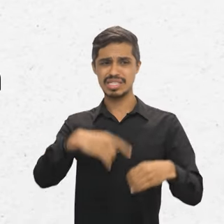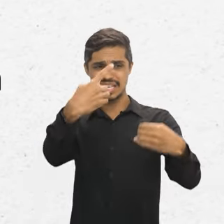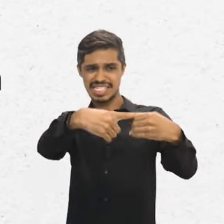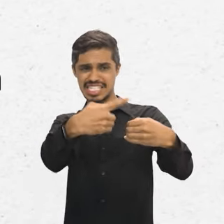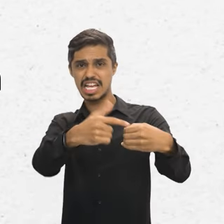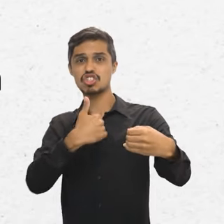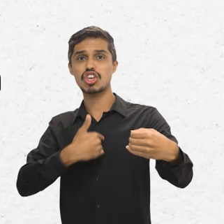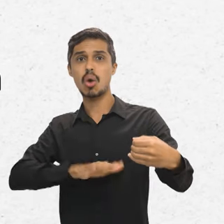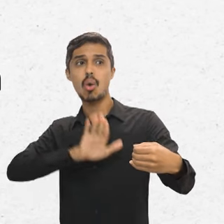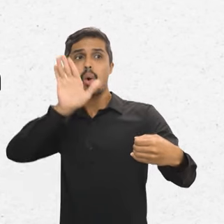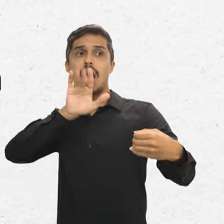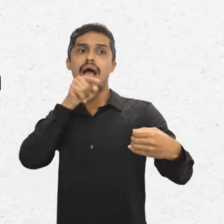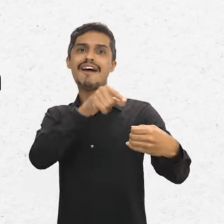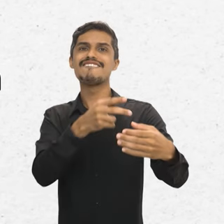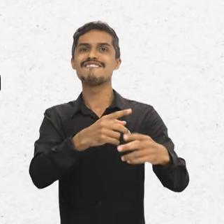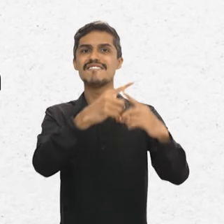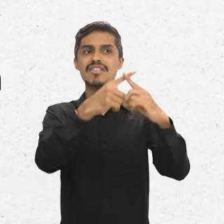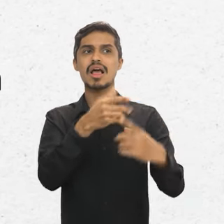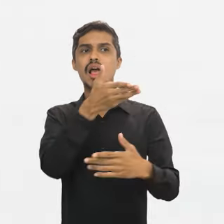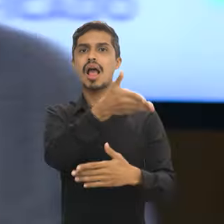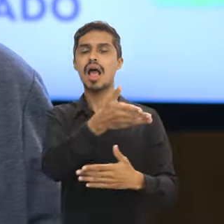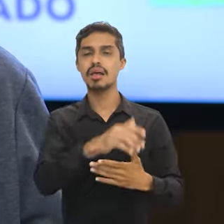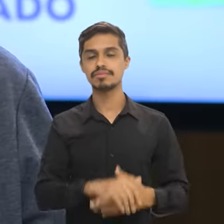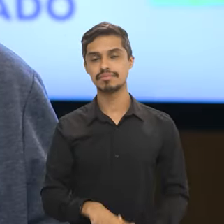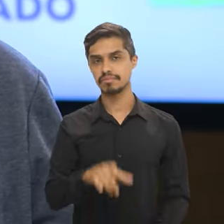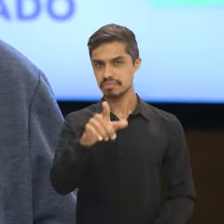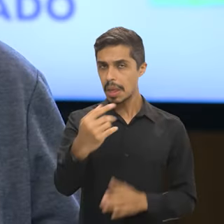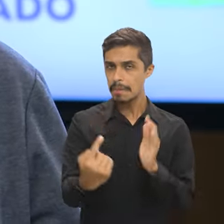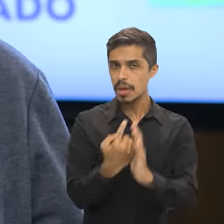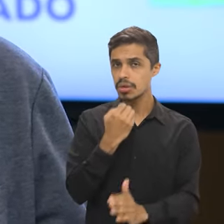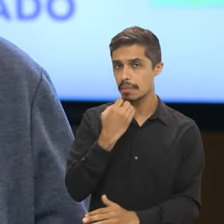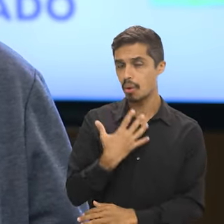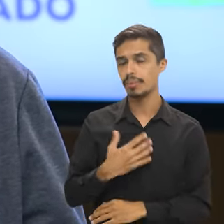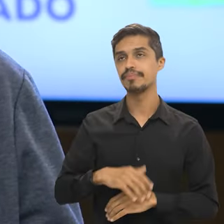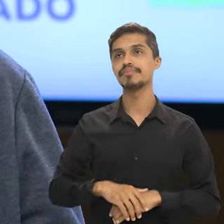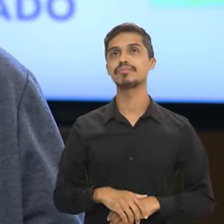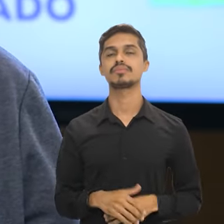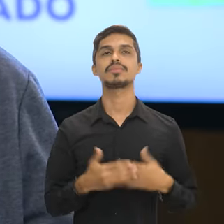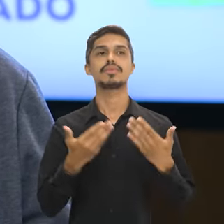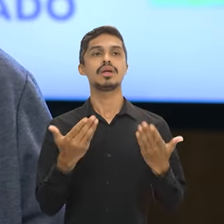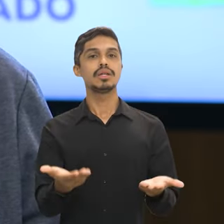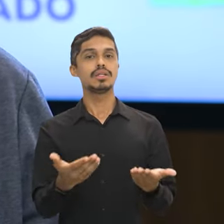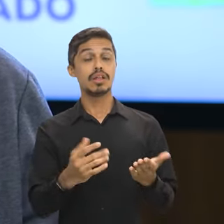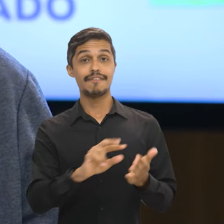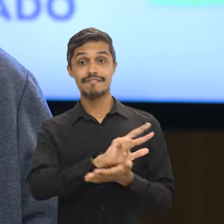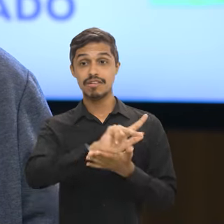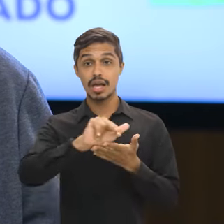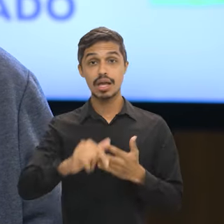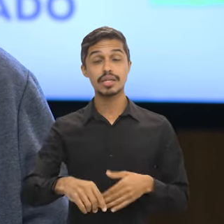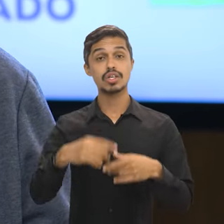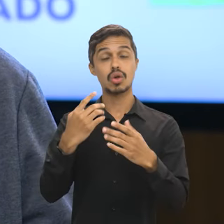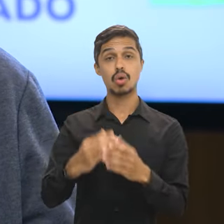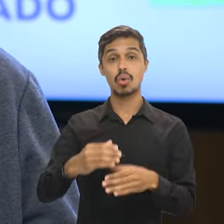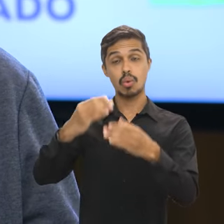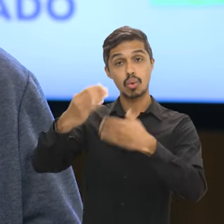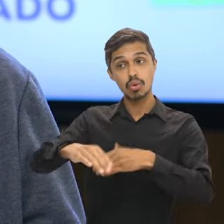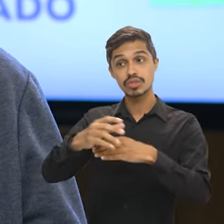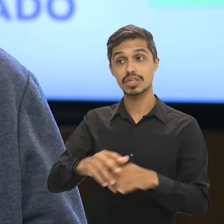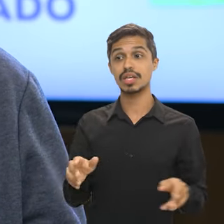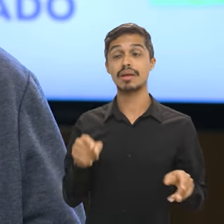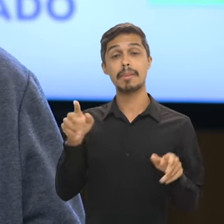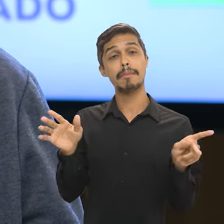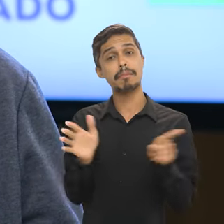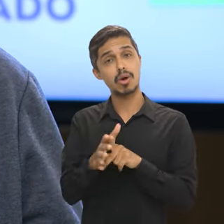a prova na cidade para a qual eu me candidatar para a vaga? Essa é uma questão bem importante. Muitos dos cargos em disputa são para